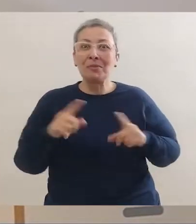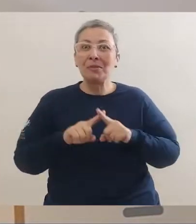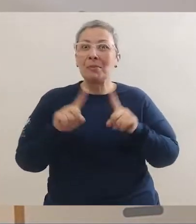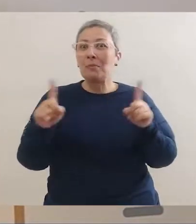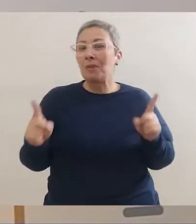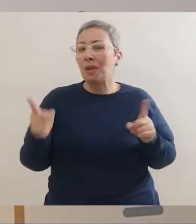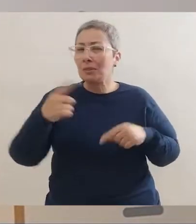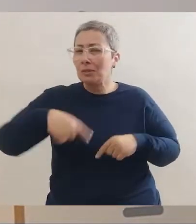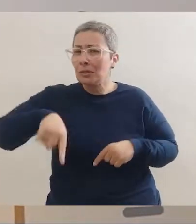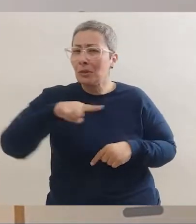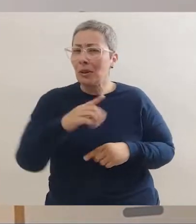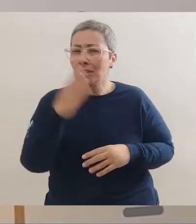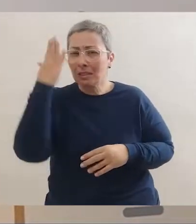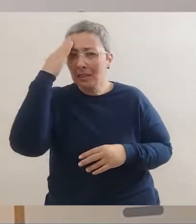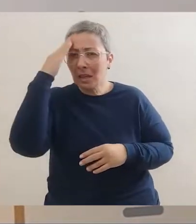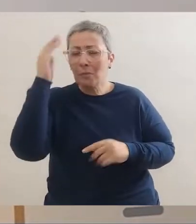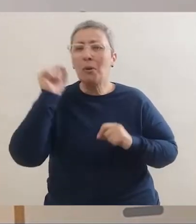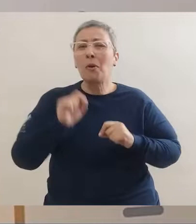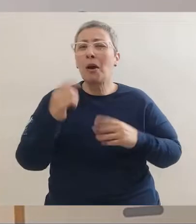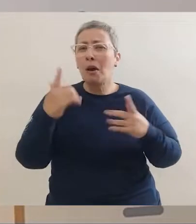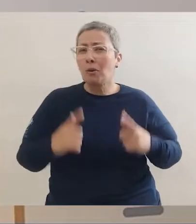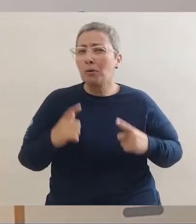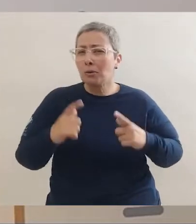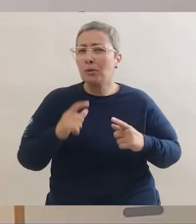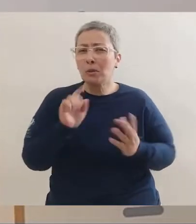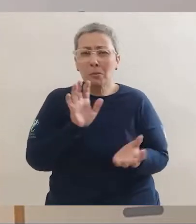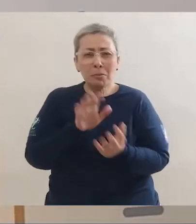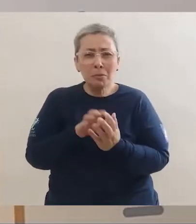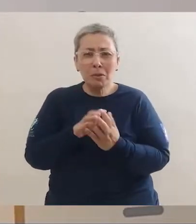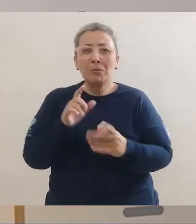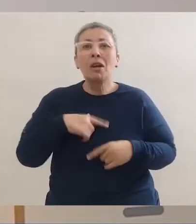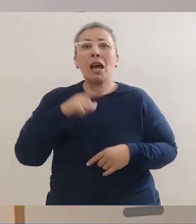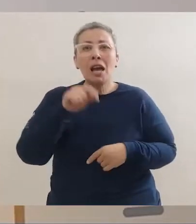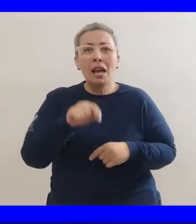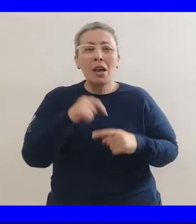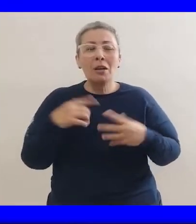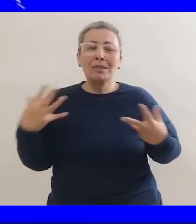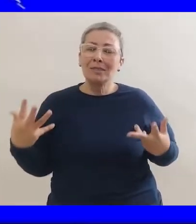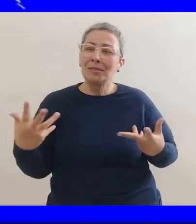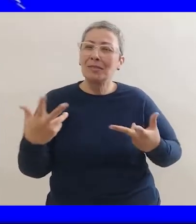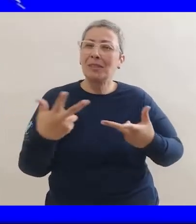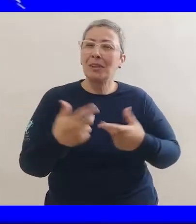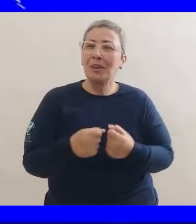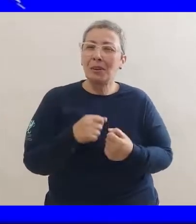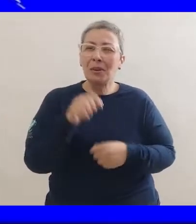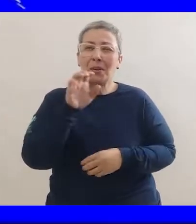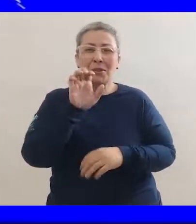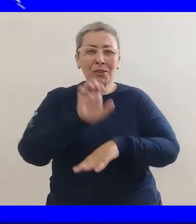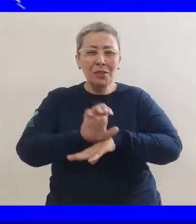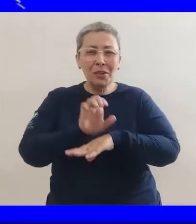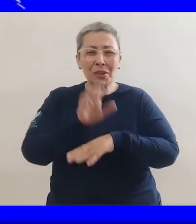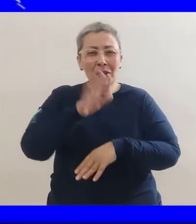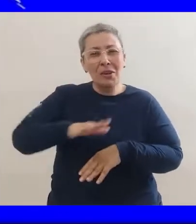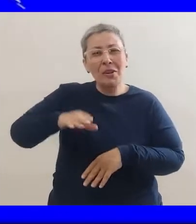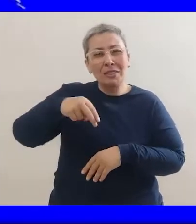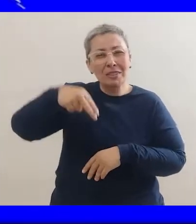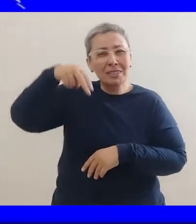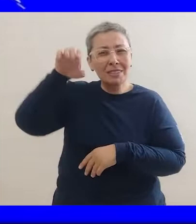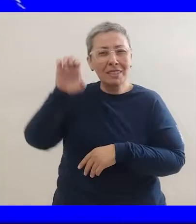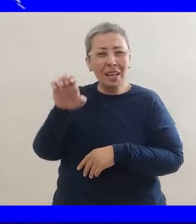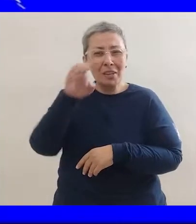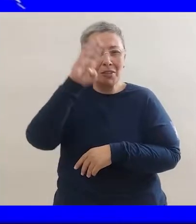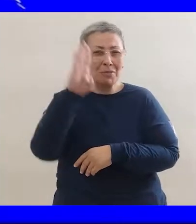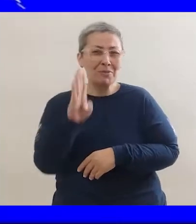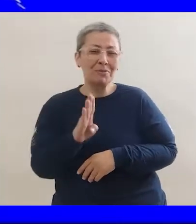Pernambuco. Mas vocês sabem onde é que fica Pernambuco? Este é um maravilhoso estado da